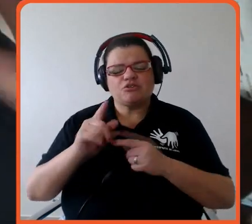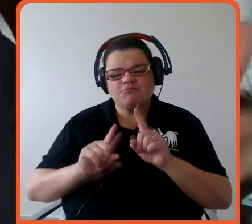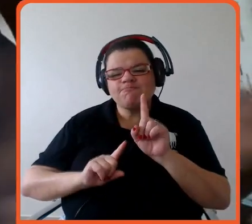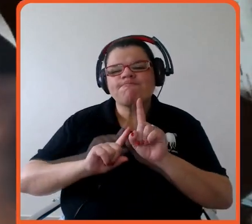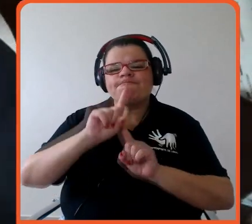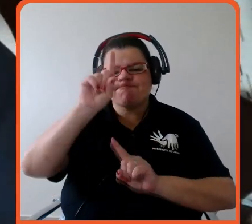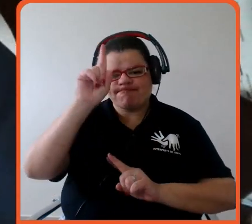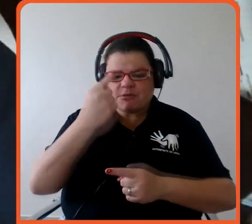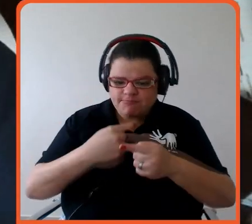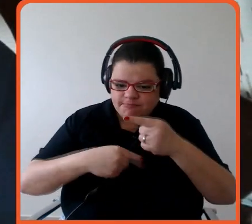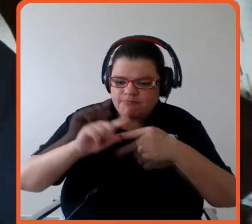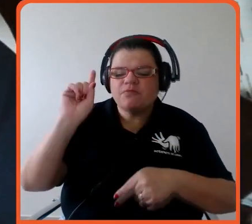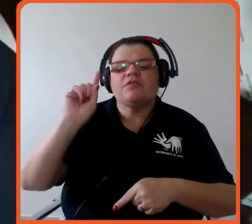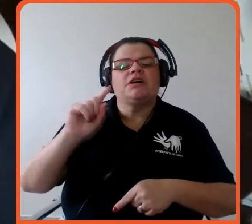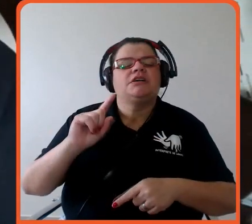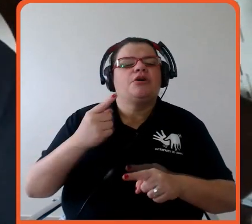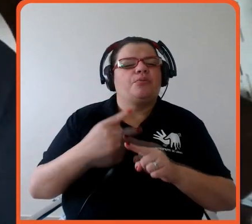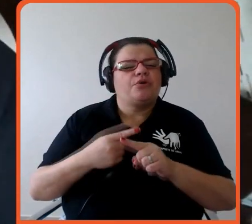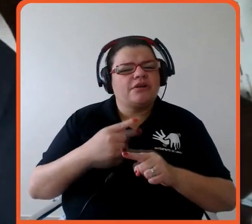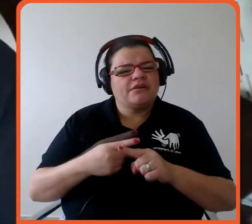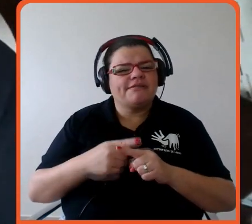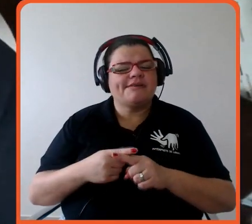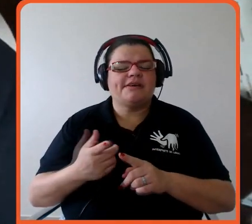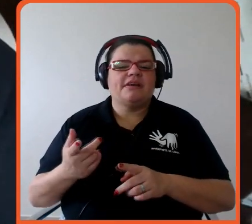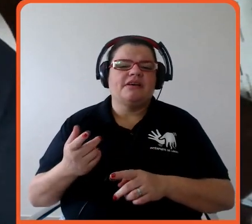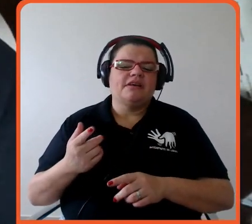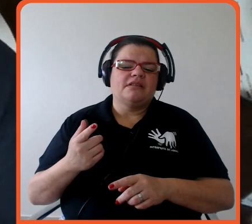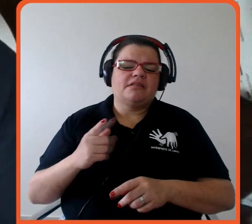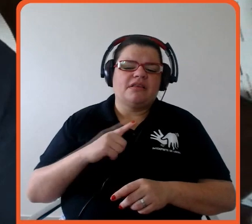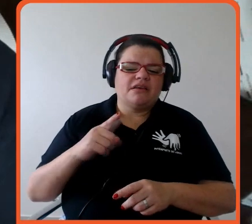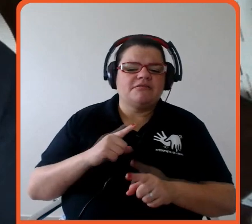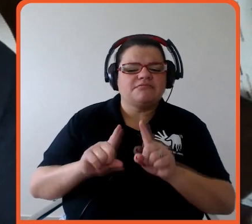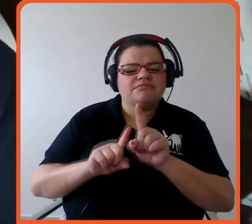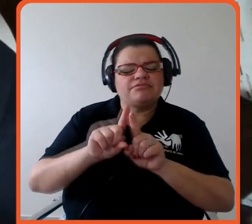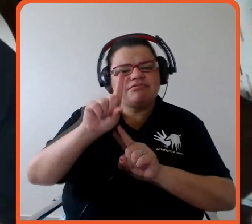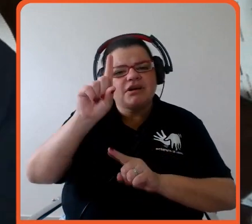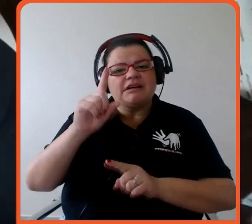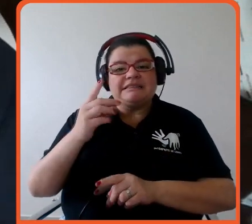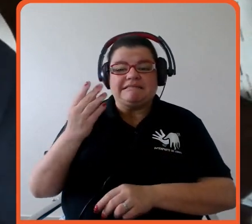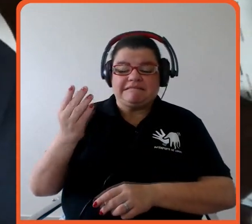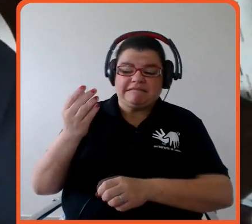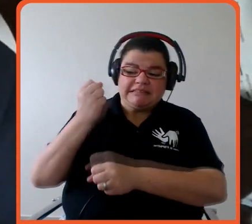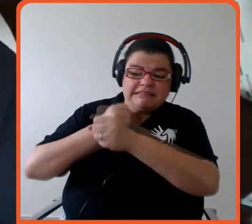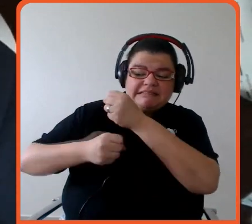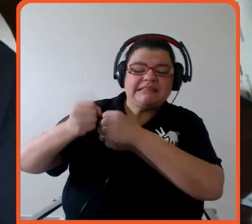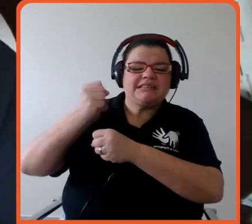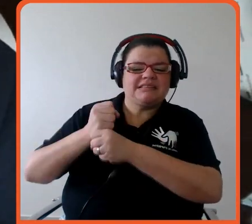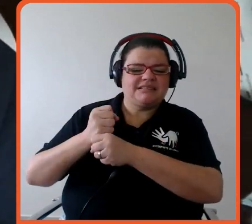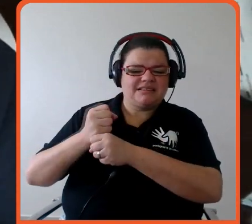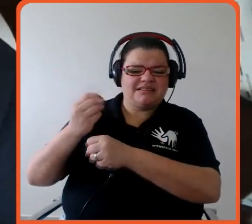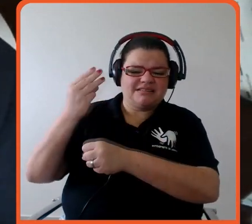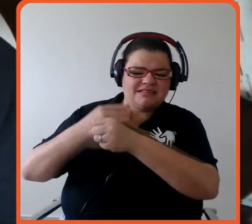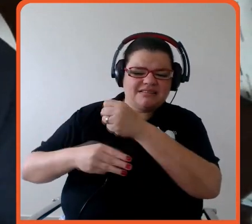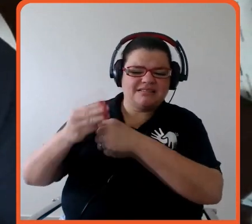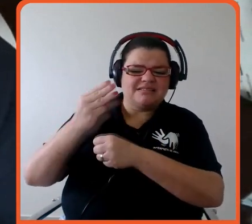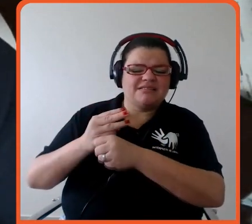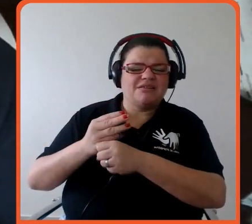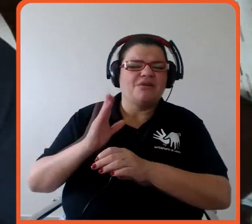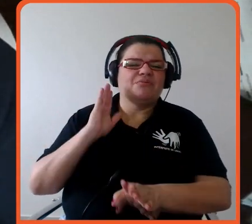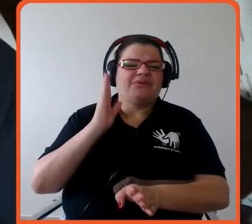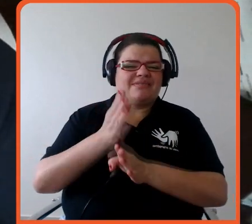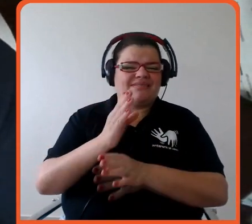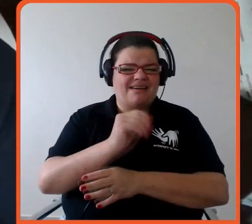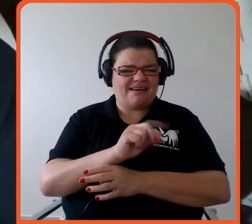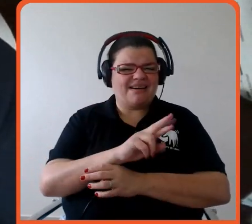com carvão havido há 2, 3 semanas atrás fica bastante na minha cabeça porque isso em termos de